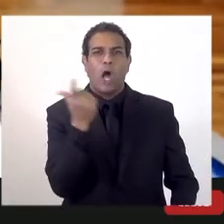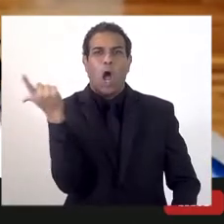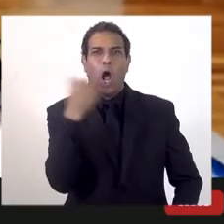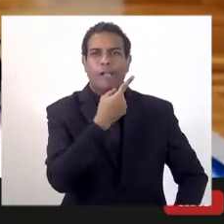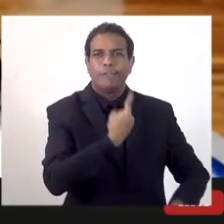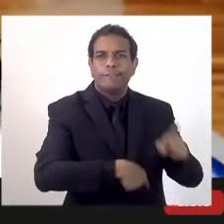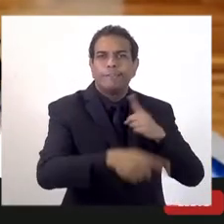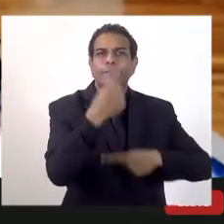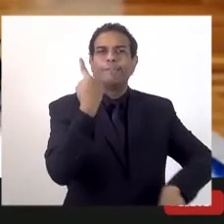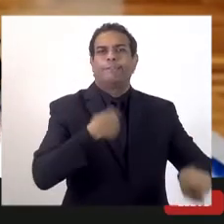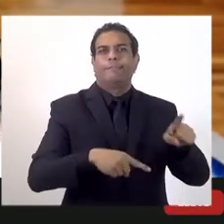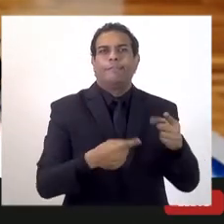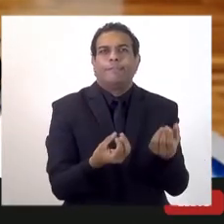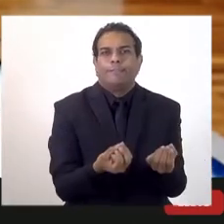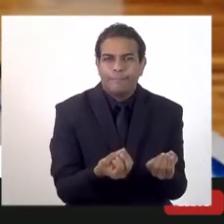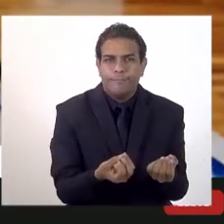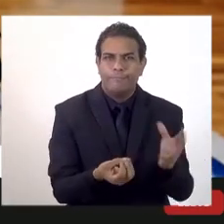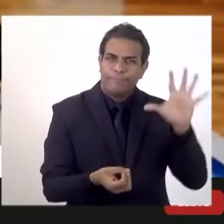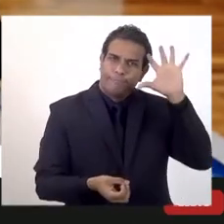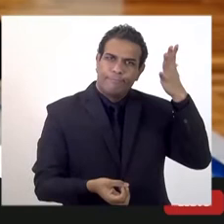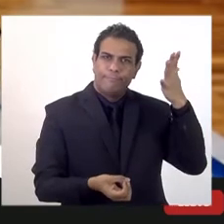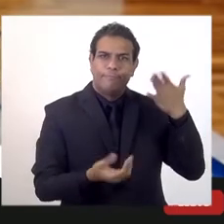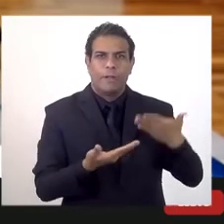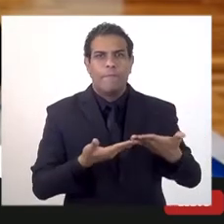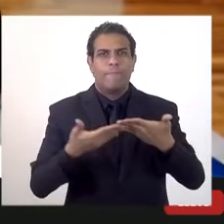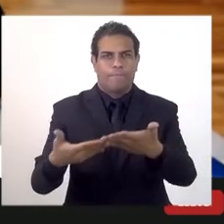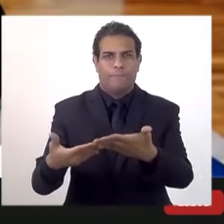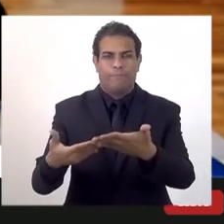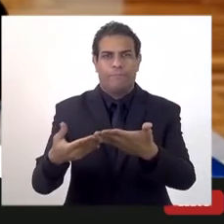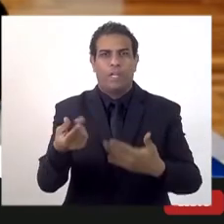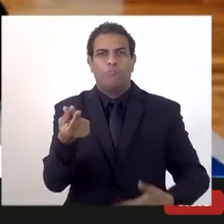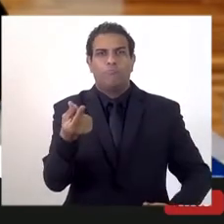Vamos destinar ao fundo.